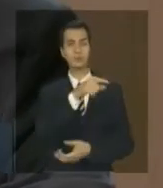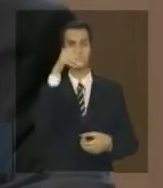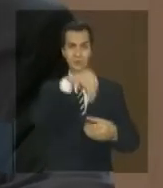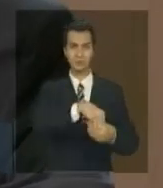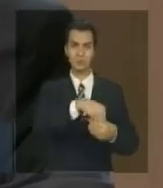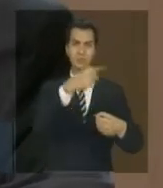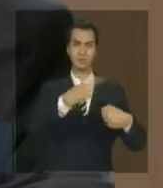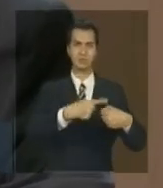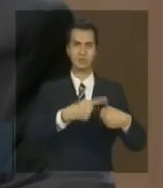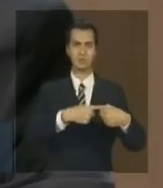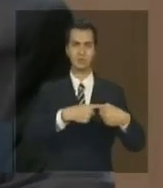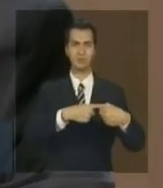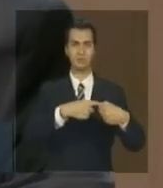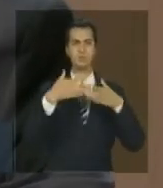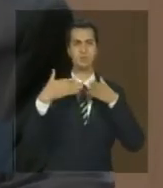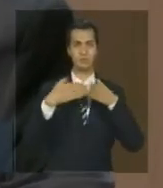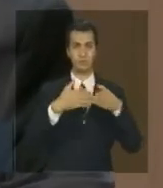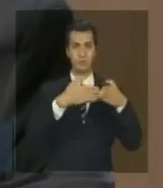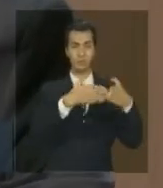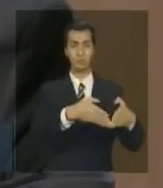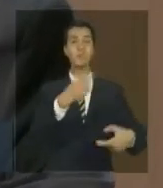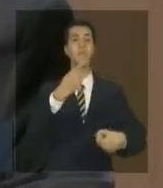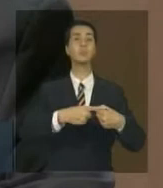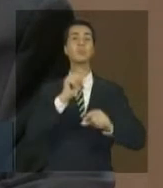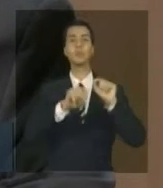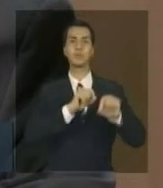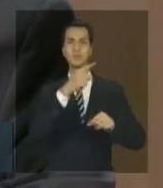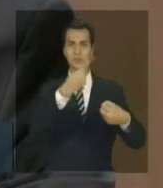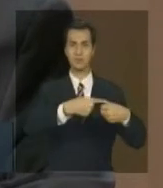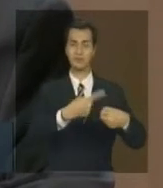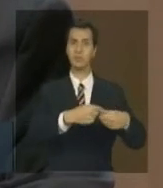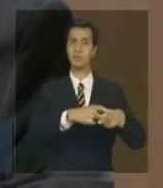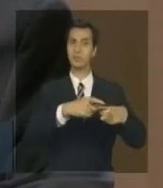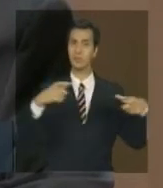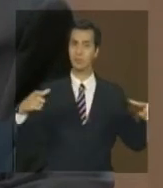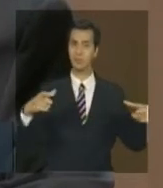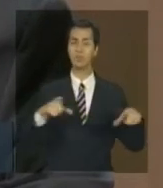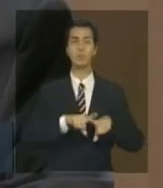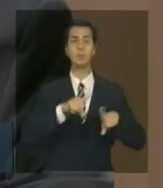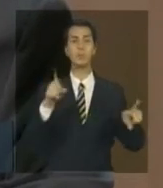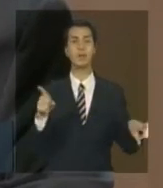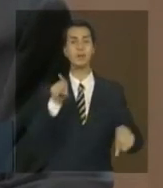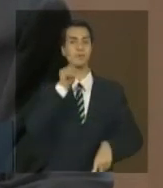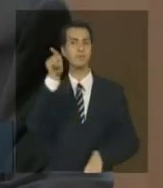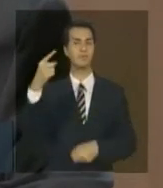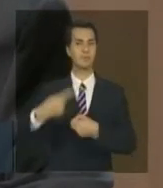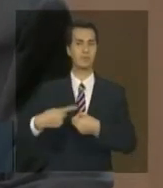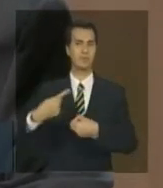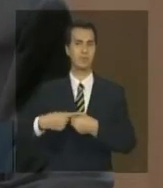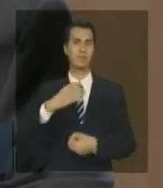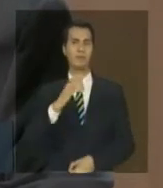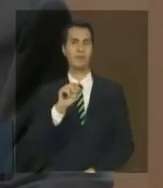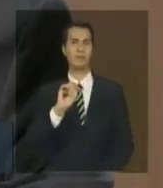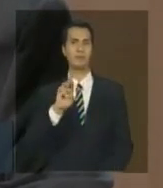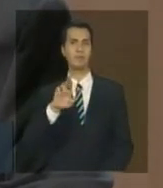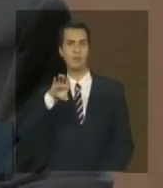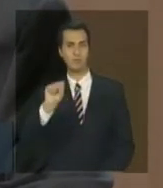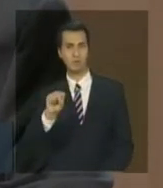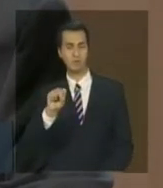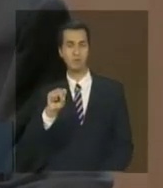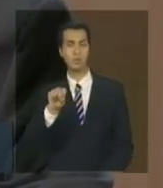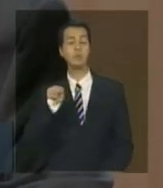de Corumbá mas é um reflexo de que ele é um município muito grande mas Cáceres no norte também teve bastante